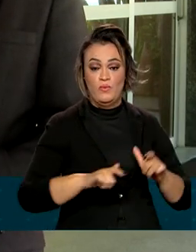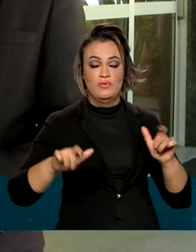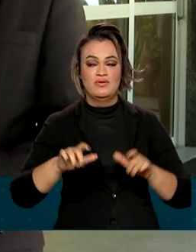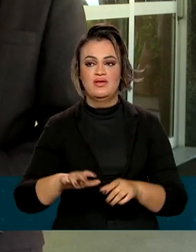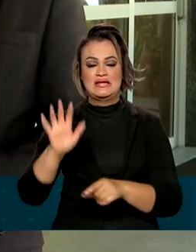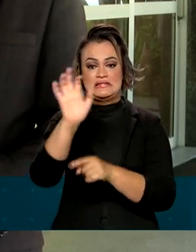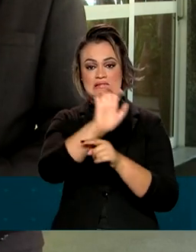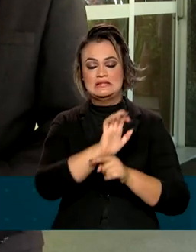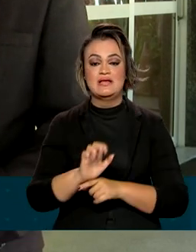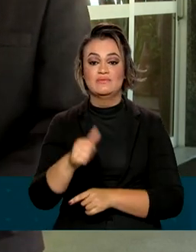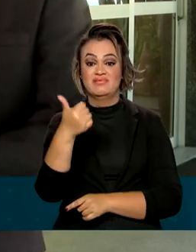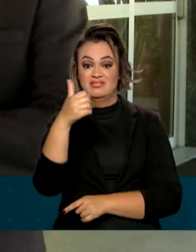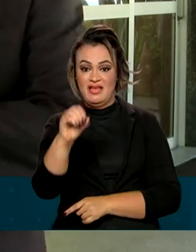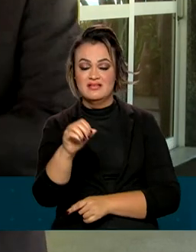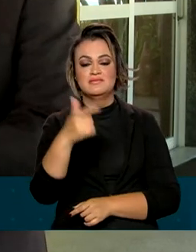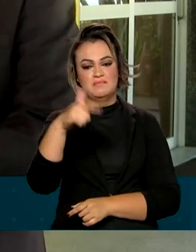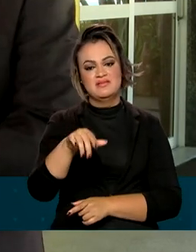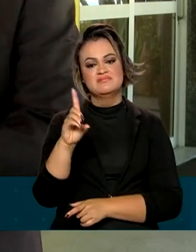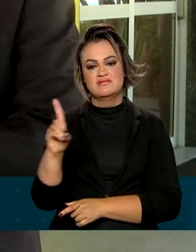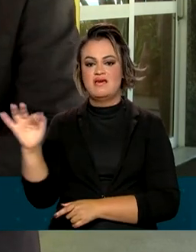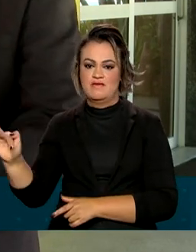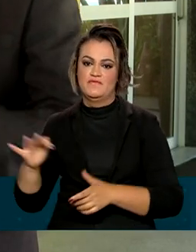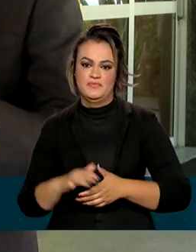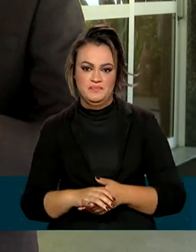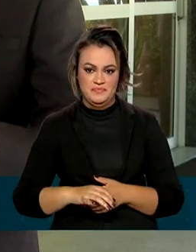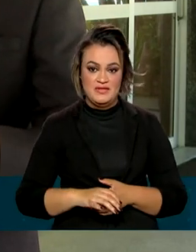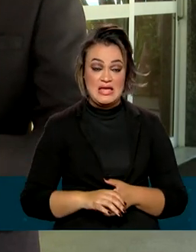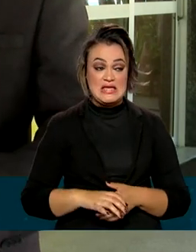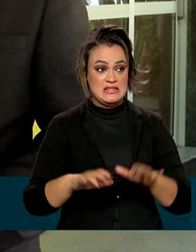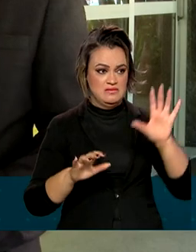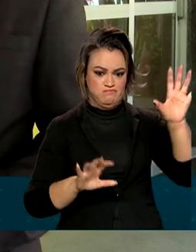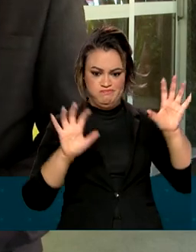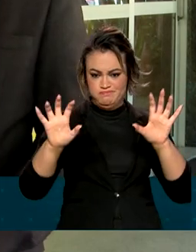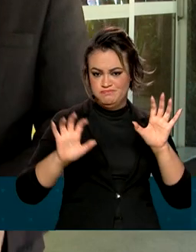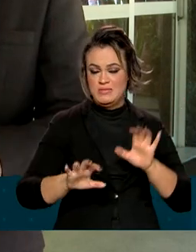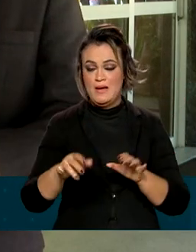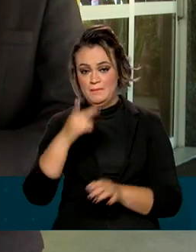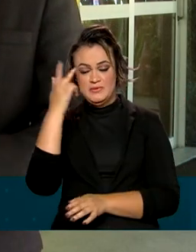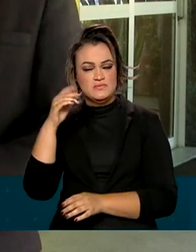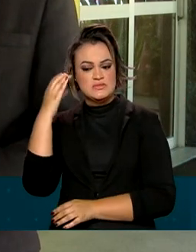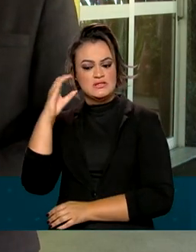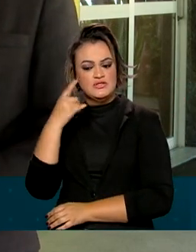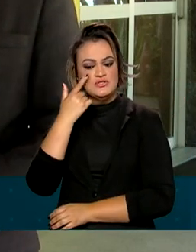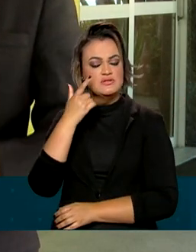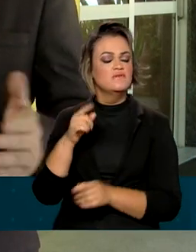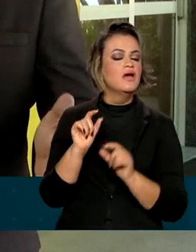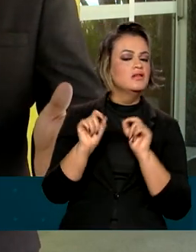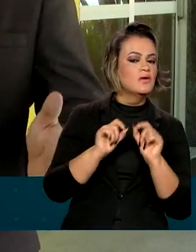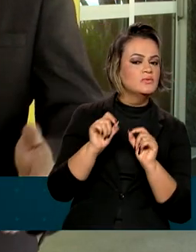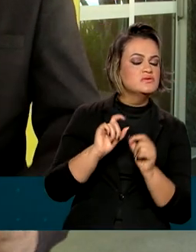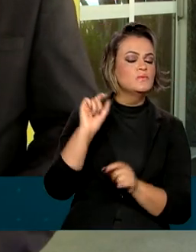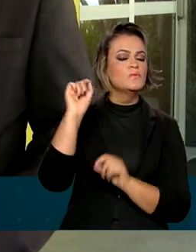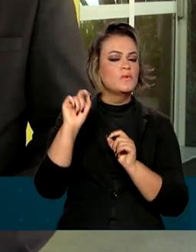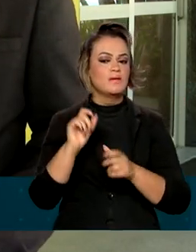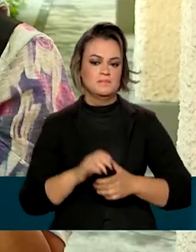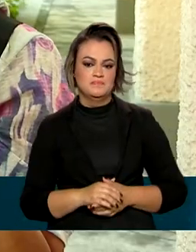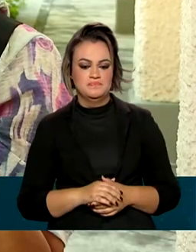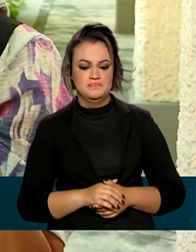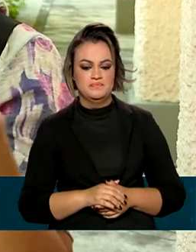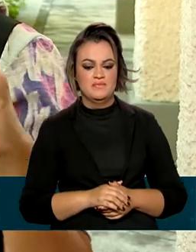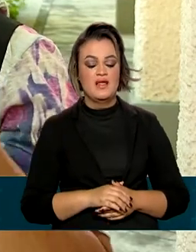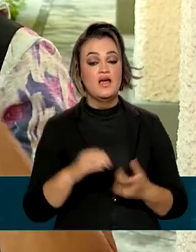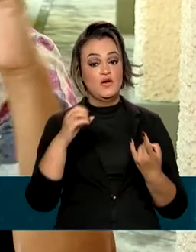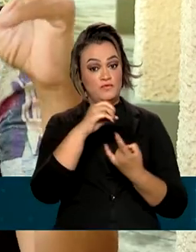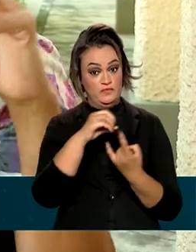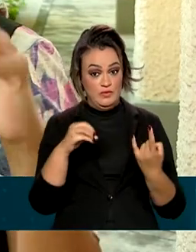10 estados, além do Distrito Federal. Nessas unidades, os cientistas atendem às demandas daquela região. A